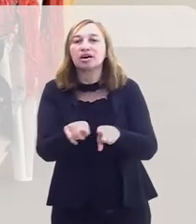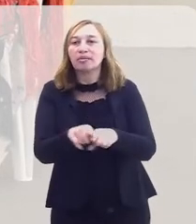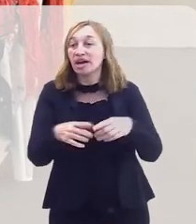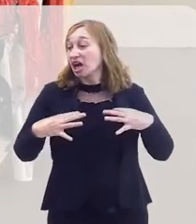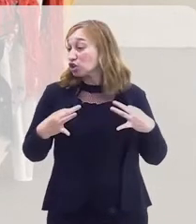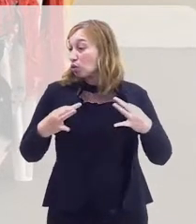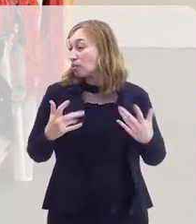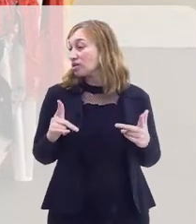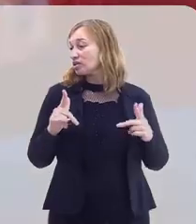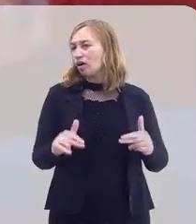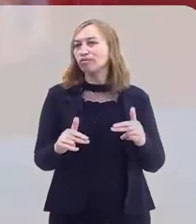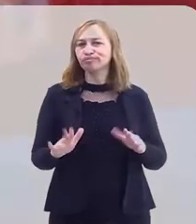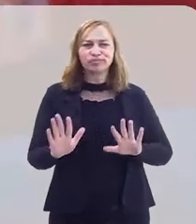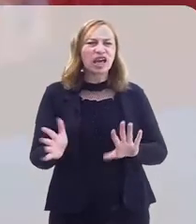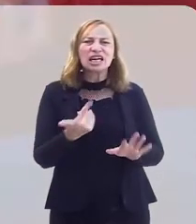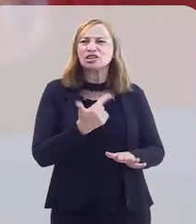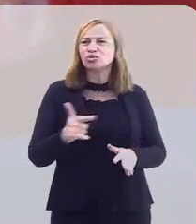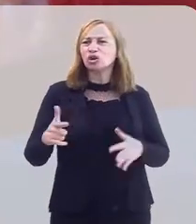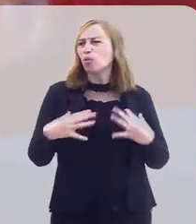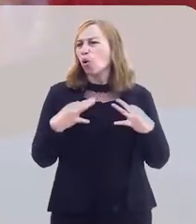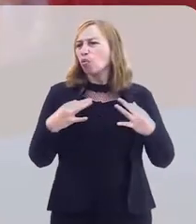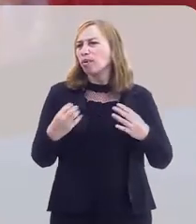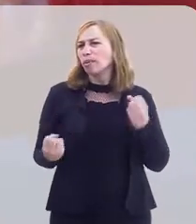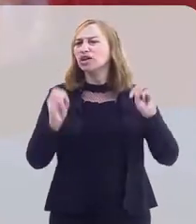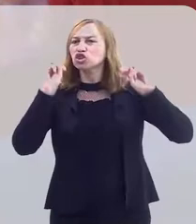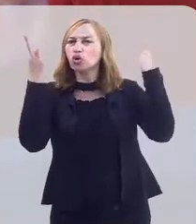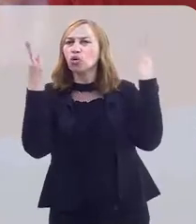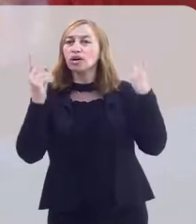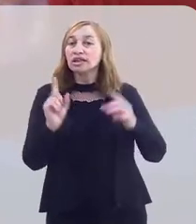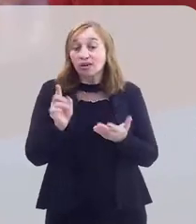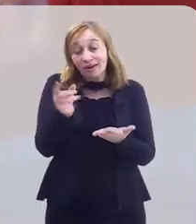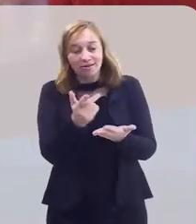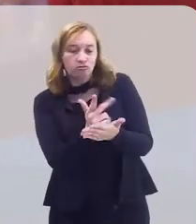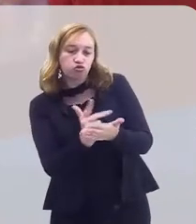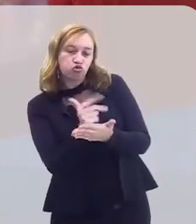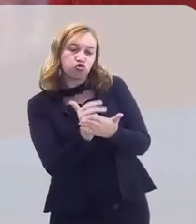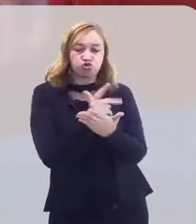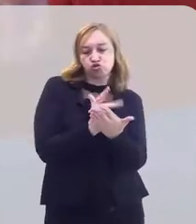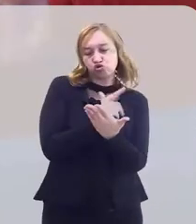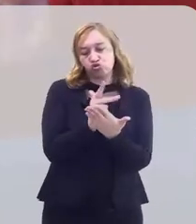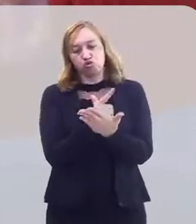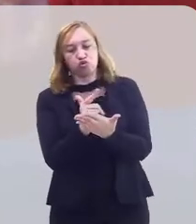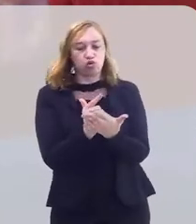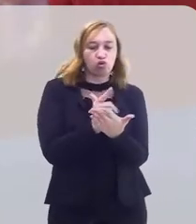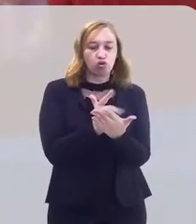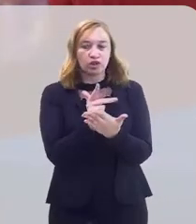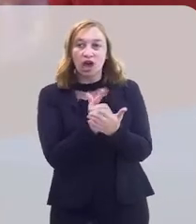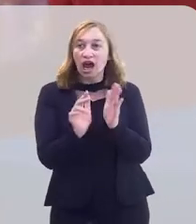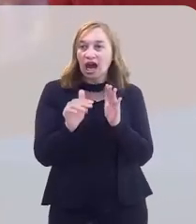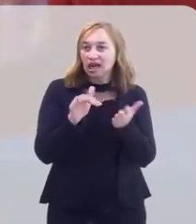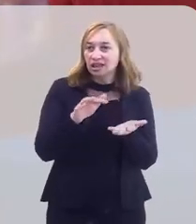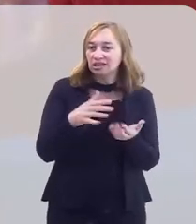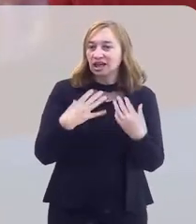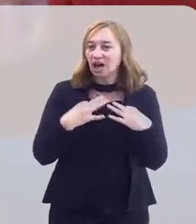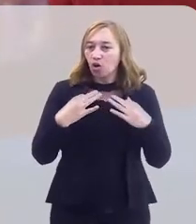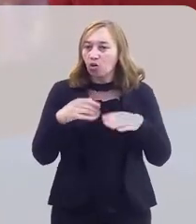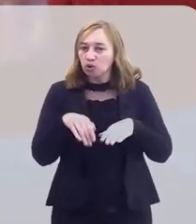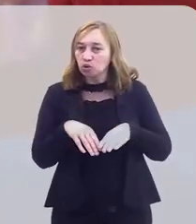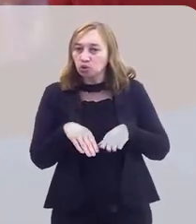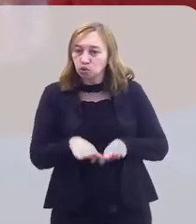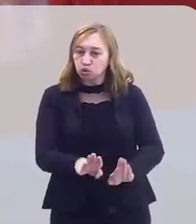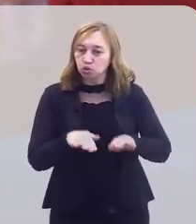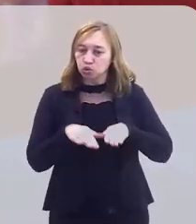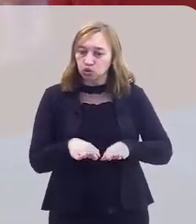as roupas também. Ela falava, nós não temos roupas para o show, não é? Então, ela desenhava mais ou menos as roupas e